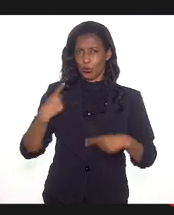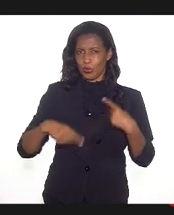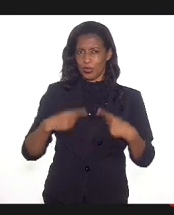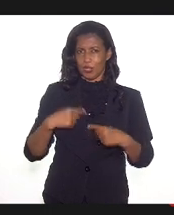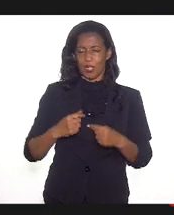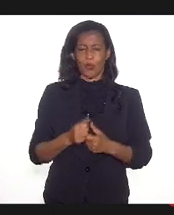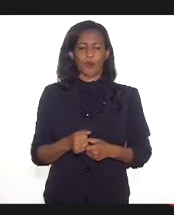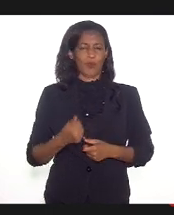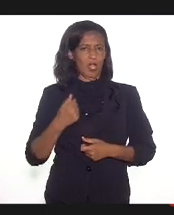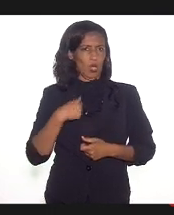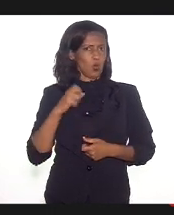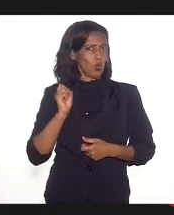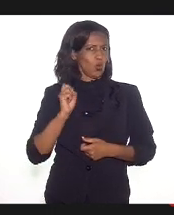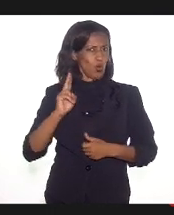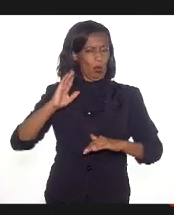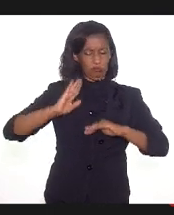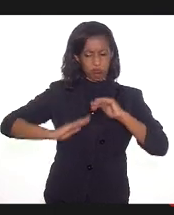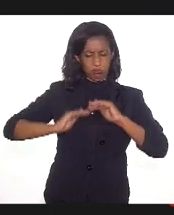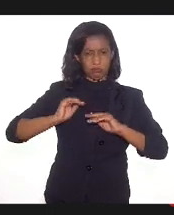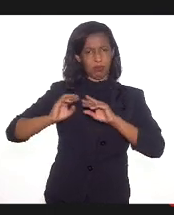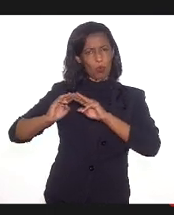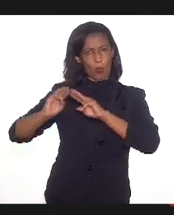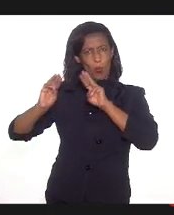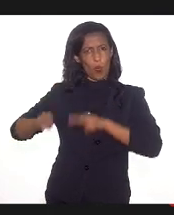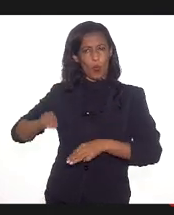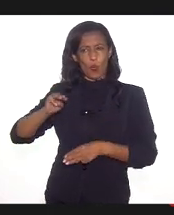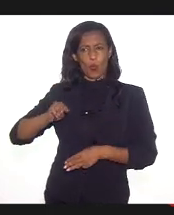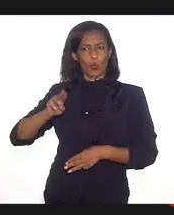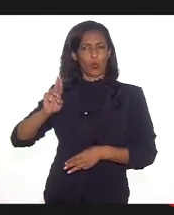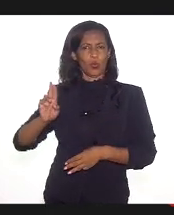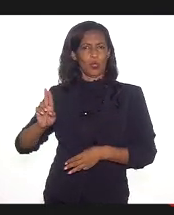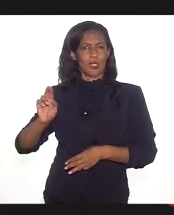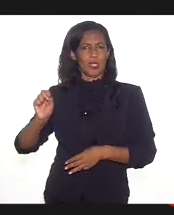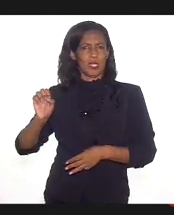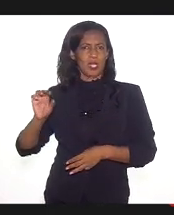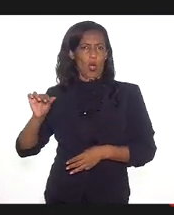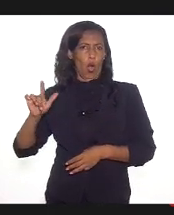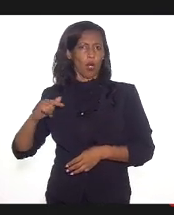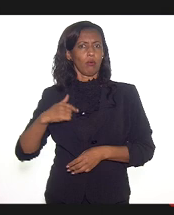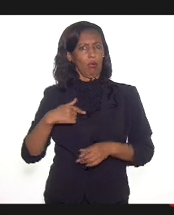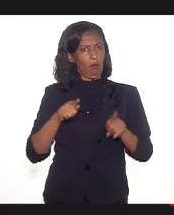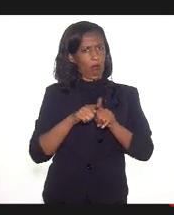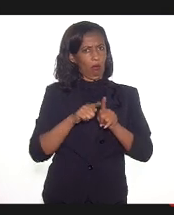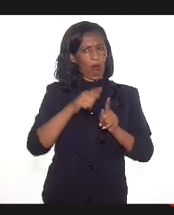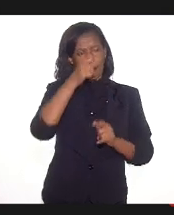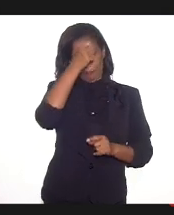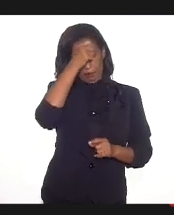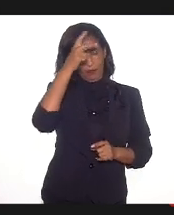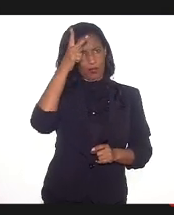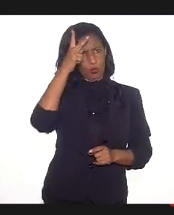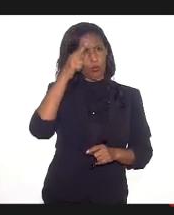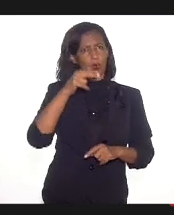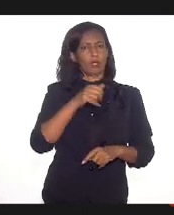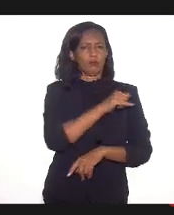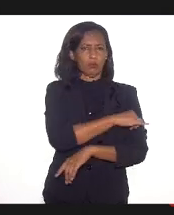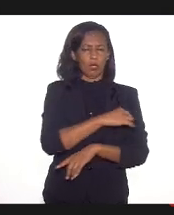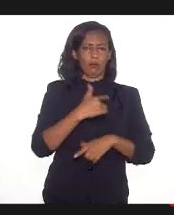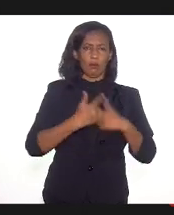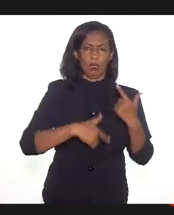Eu sou museóloga, como a Luciene, também sou servidora da Prefeitura do Rio de Janeiro desde 1985.